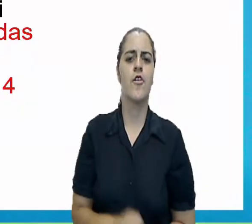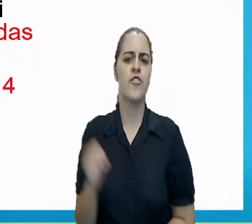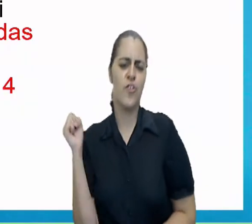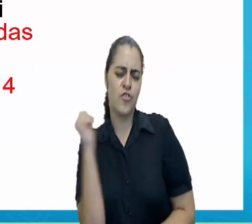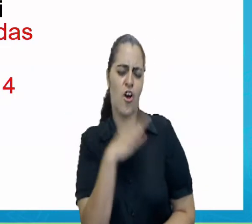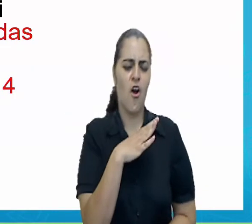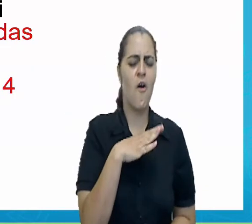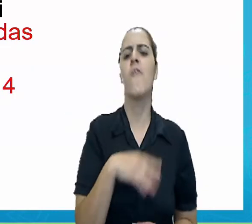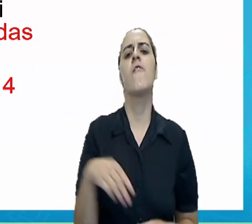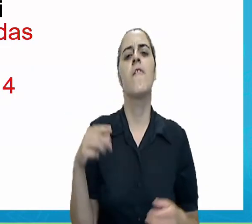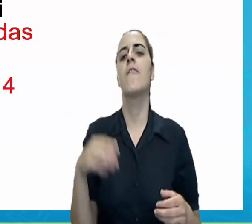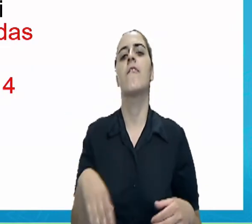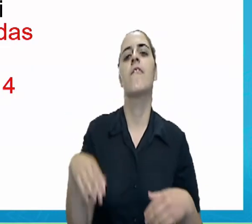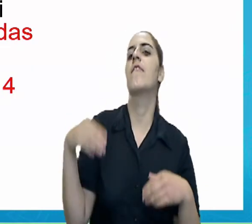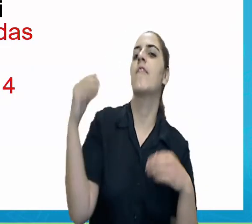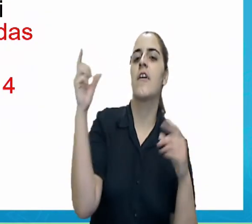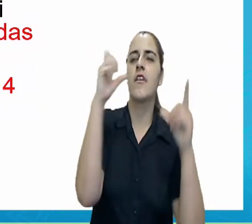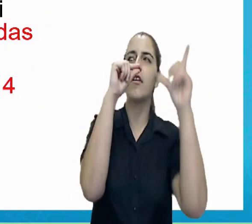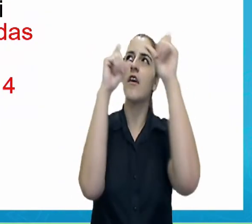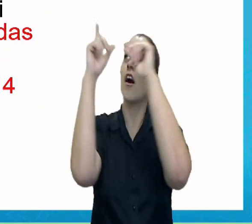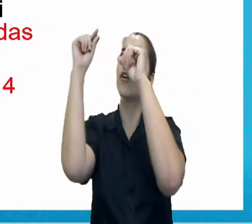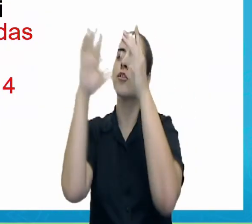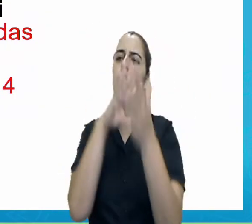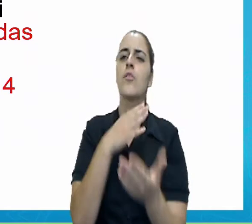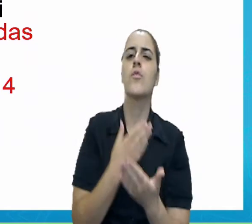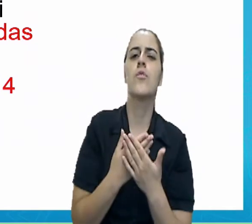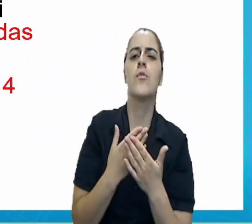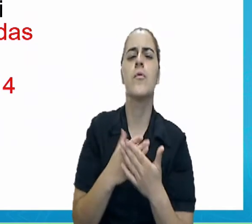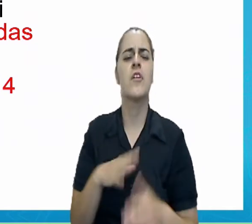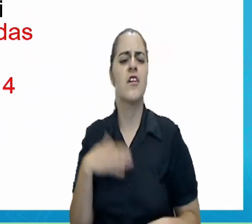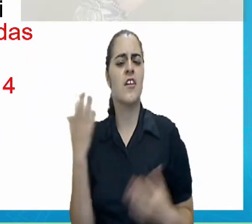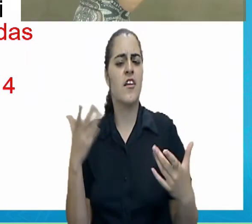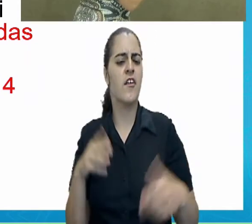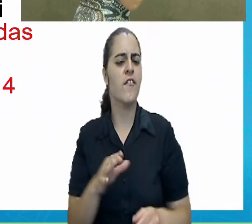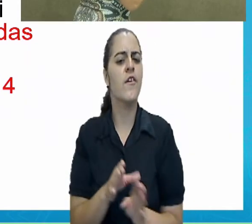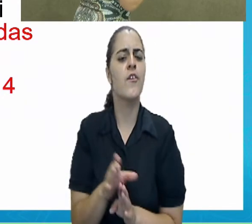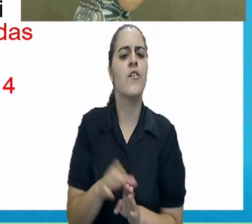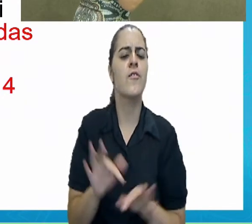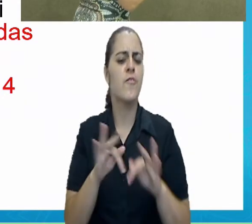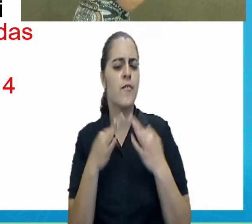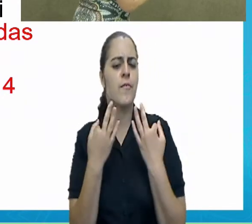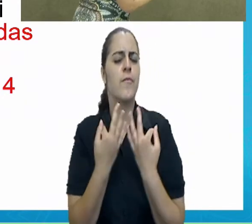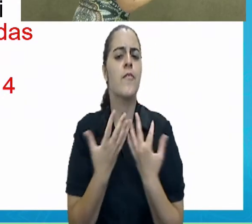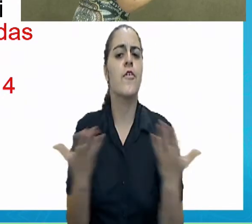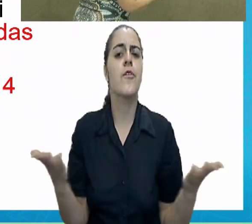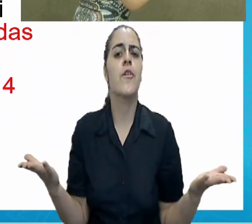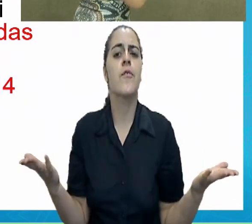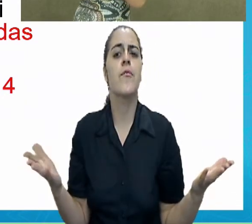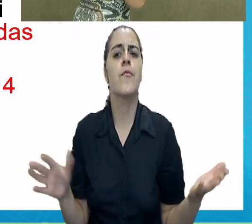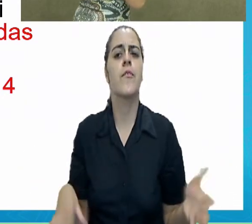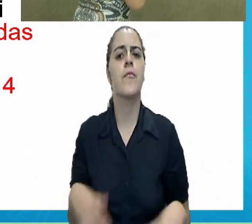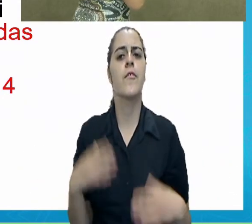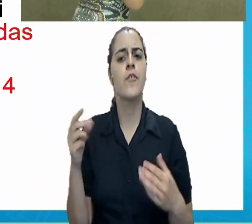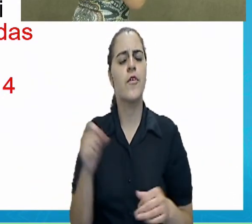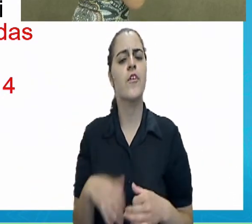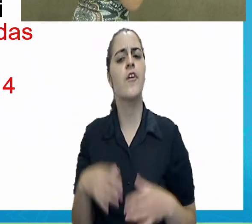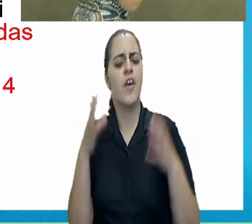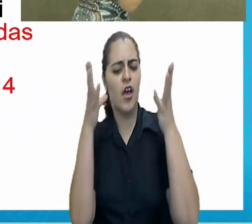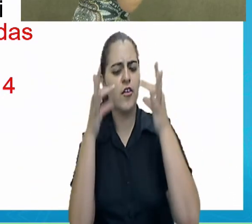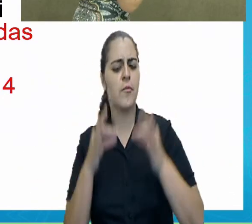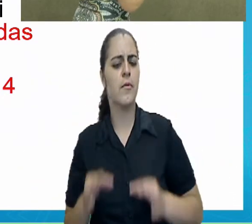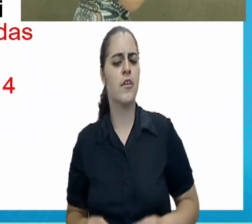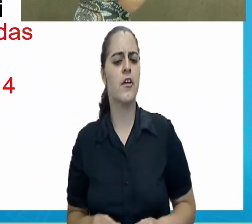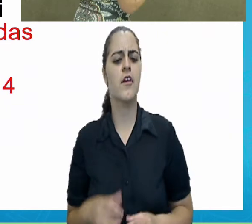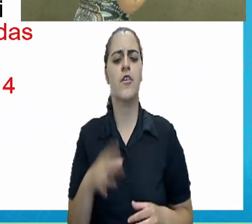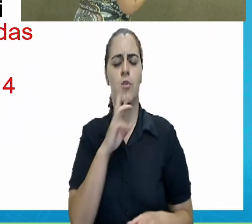O jovem astrônomo teve incentivo de quem para fazer sua descoberta? Justifique